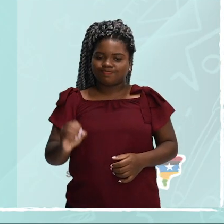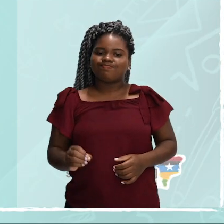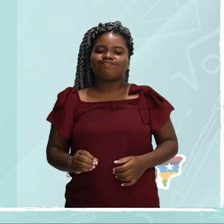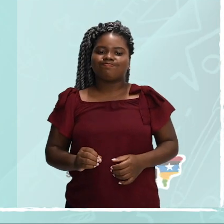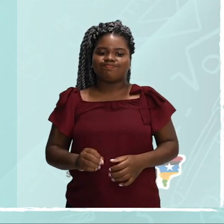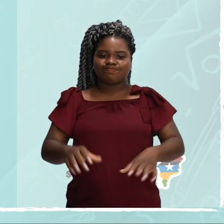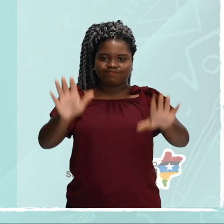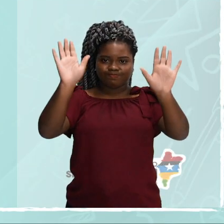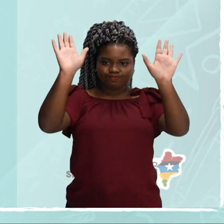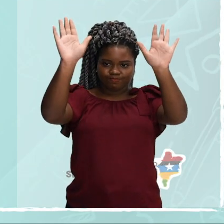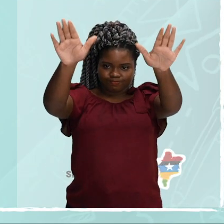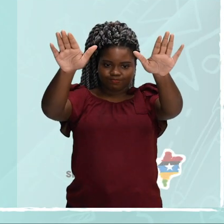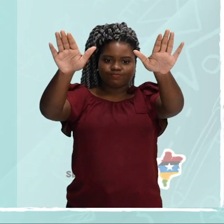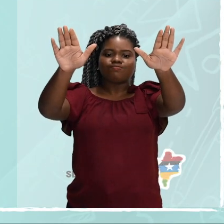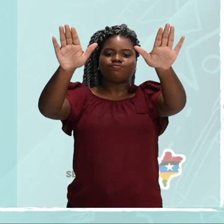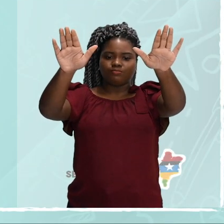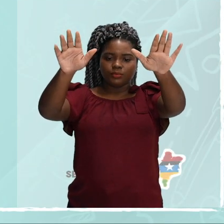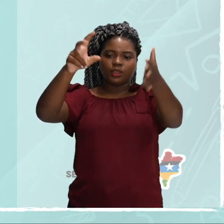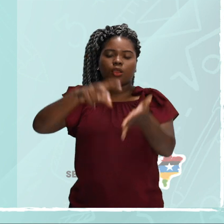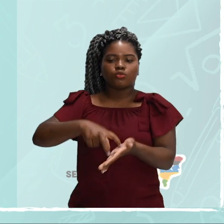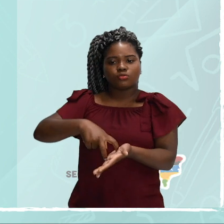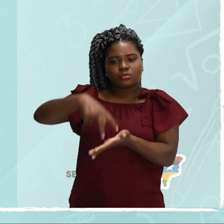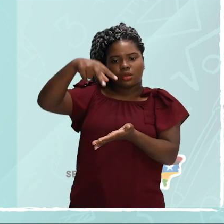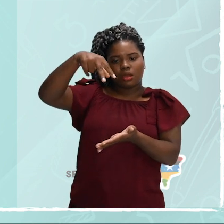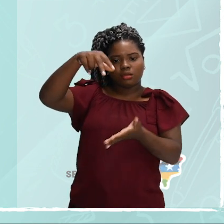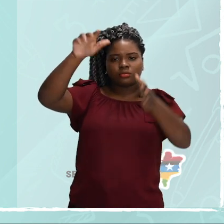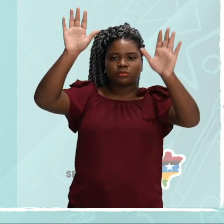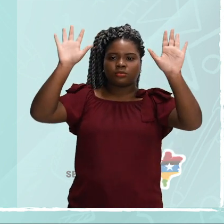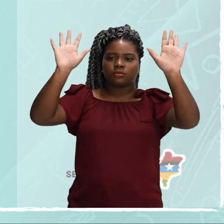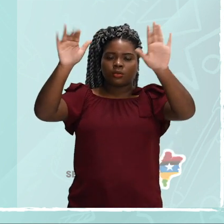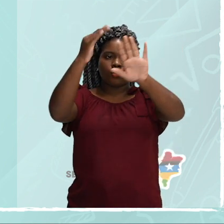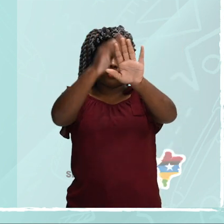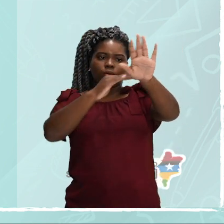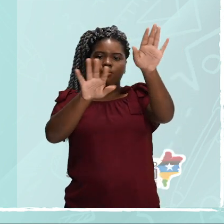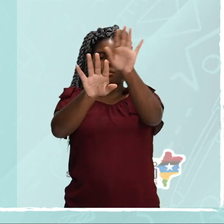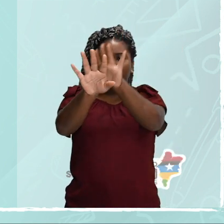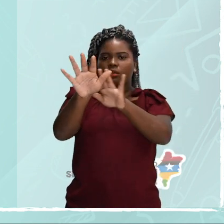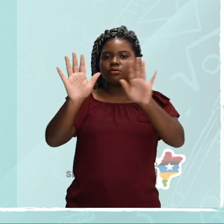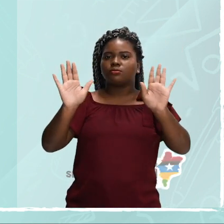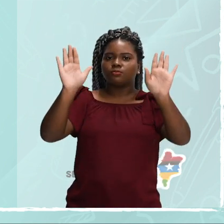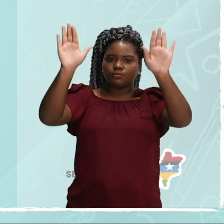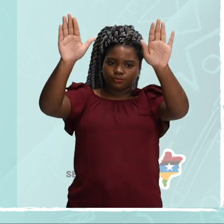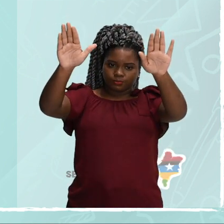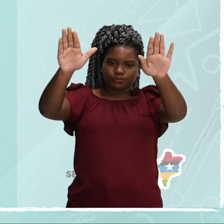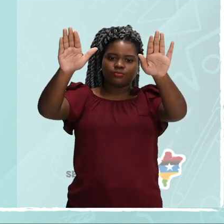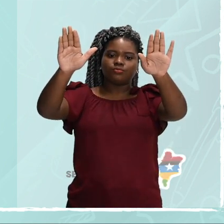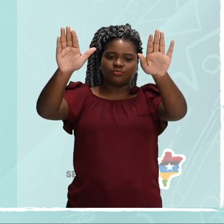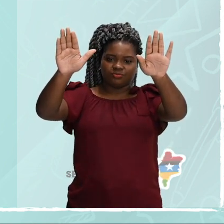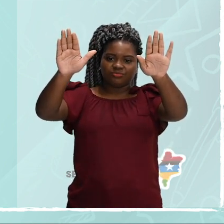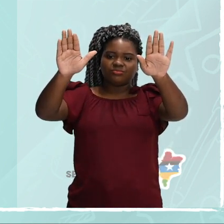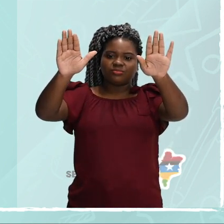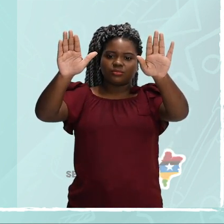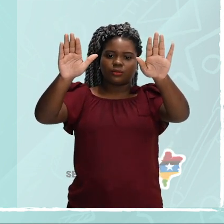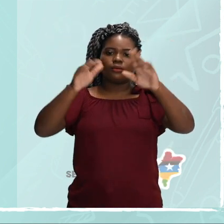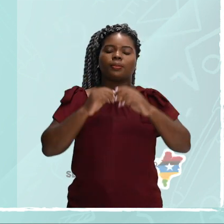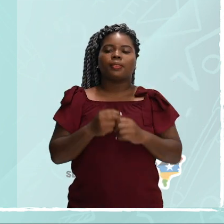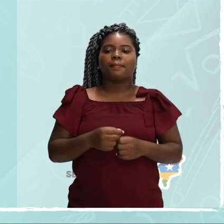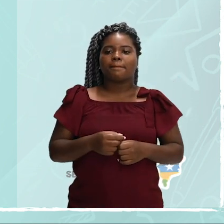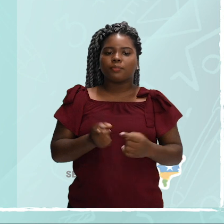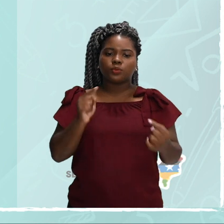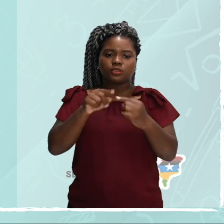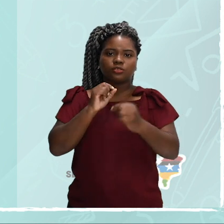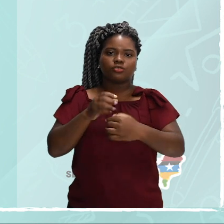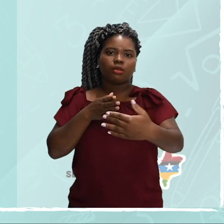sendo ela composta por um salto vertical, com os braços estendidos para cima, de forma a criar uma barreira. Um bloqueio